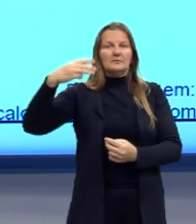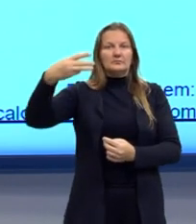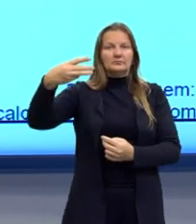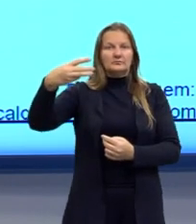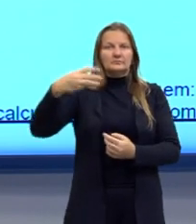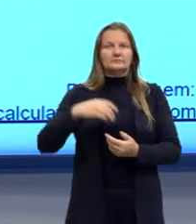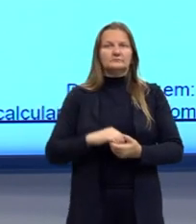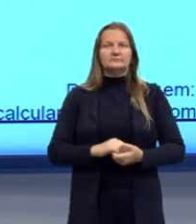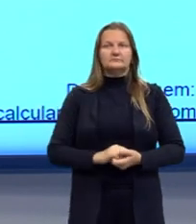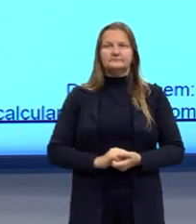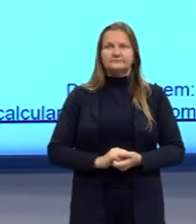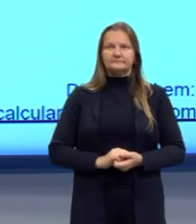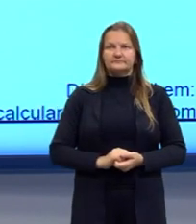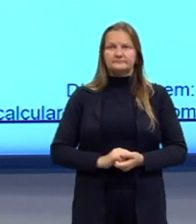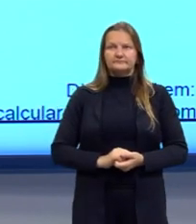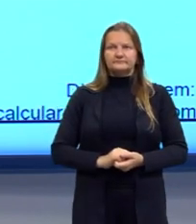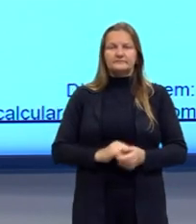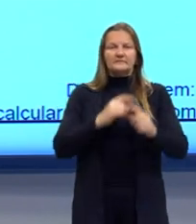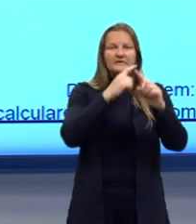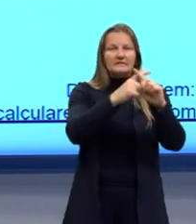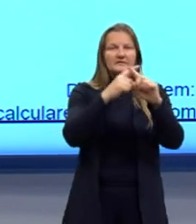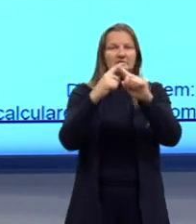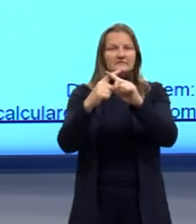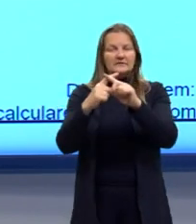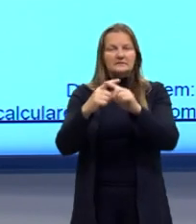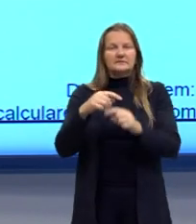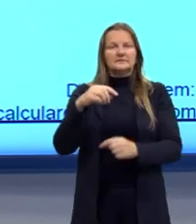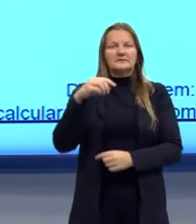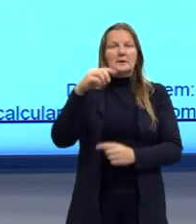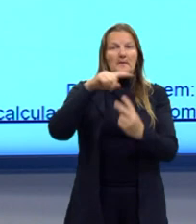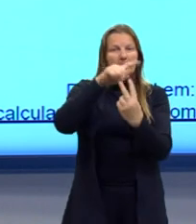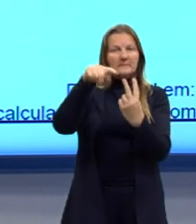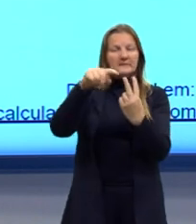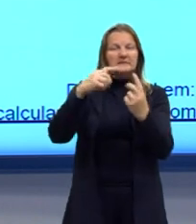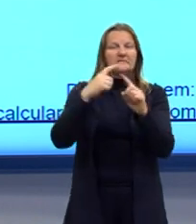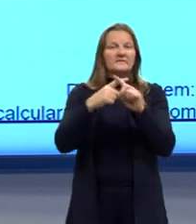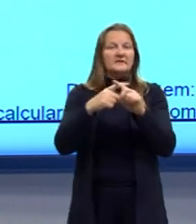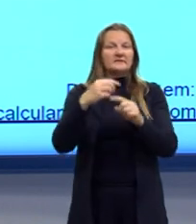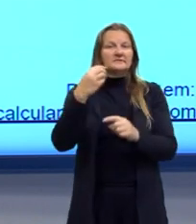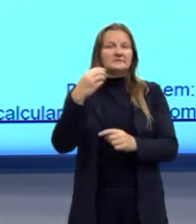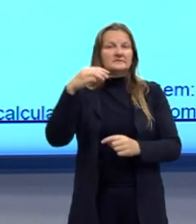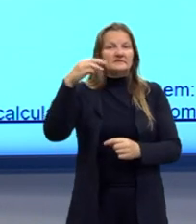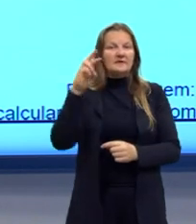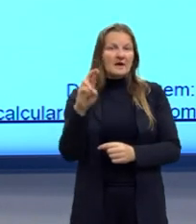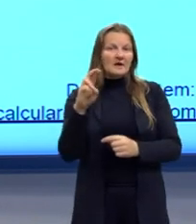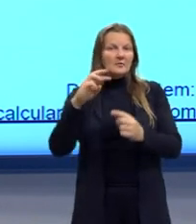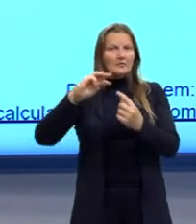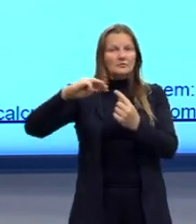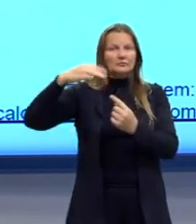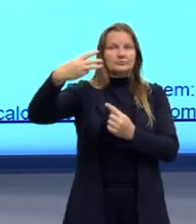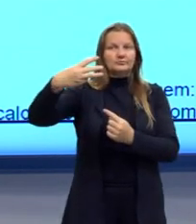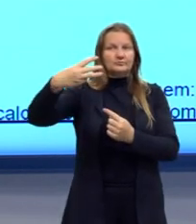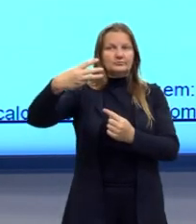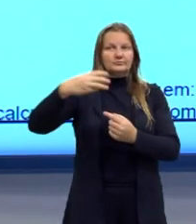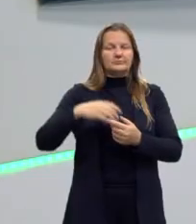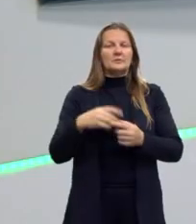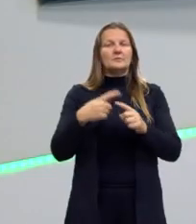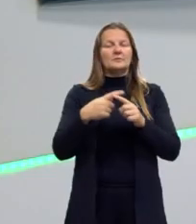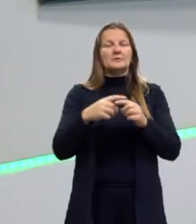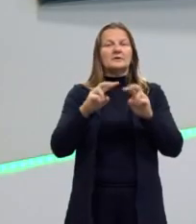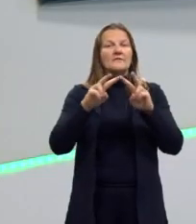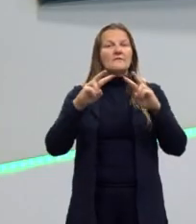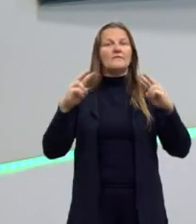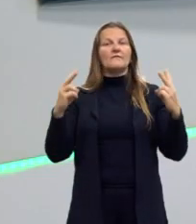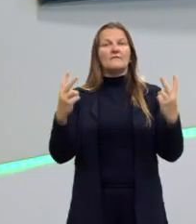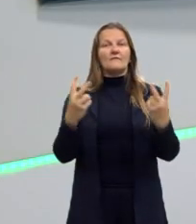4 terços vezes π, vezes a medida do raio, elevado a 3, tá? Elevado ao cubo, porque aqui trata-se